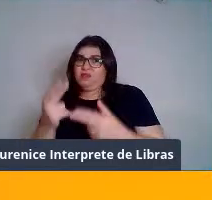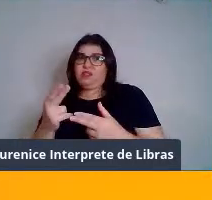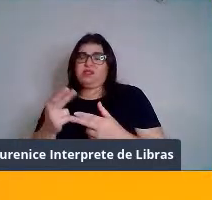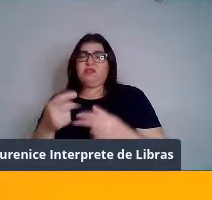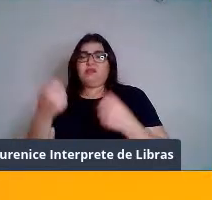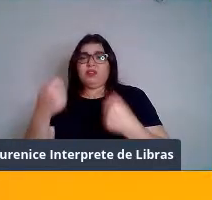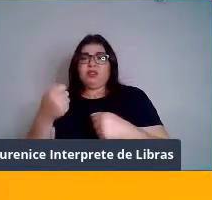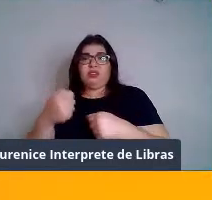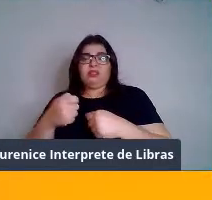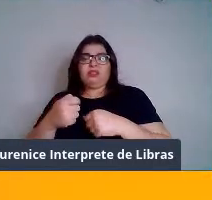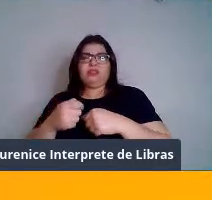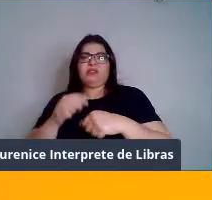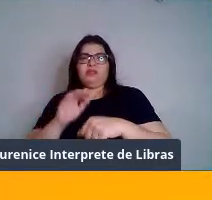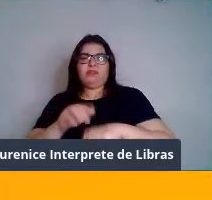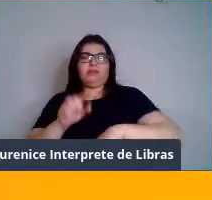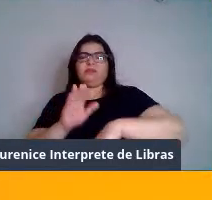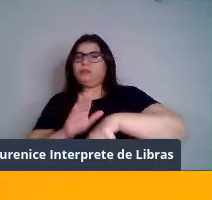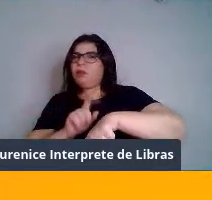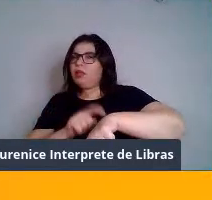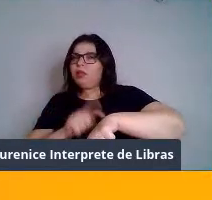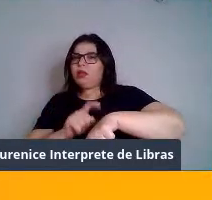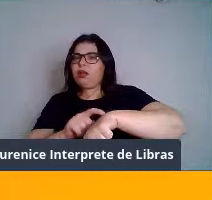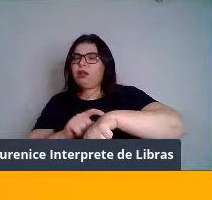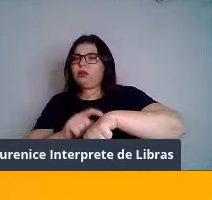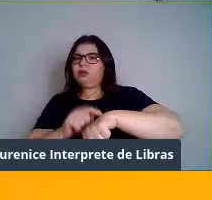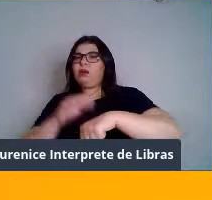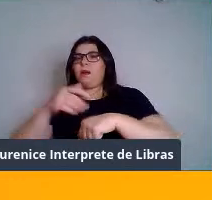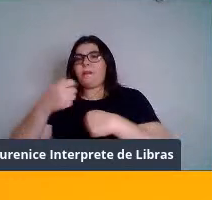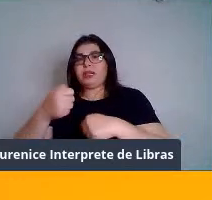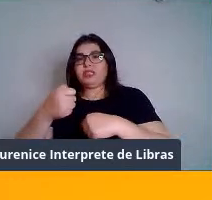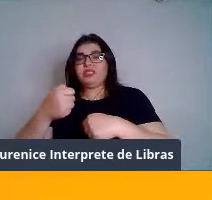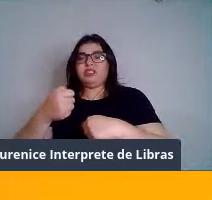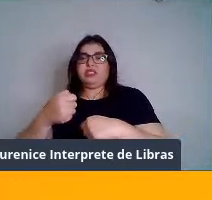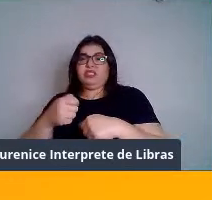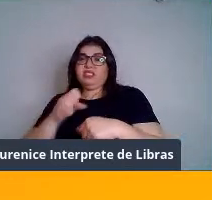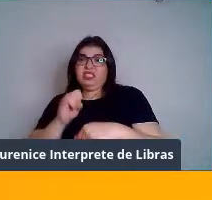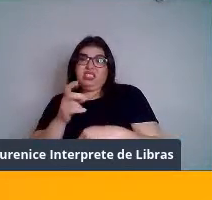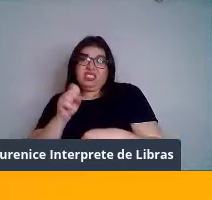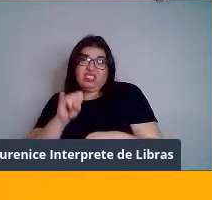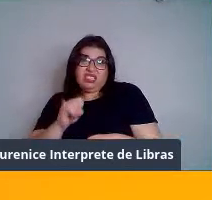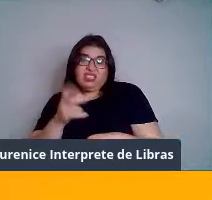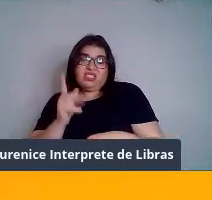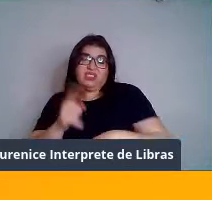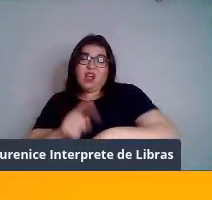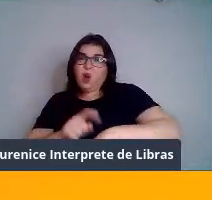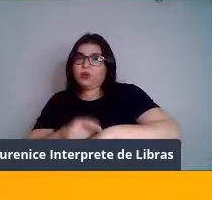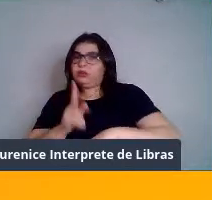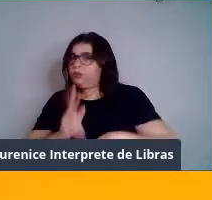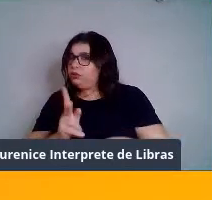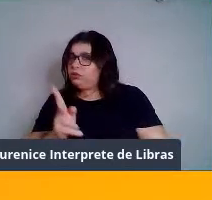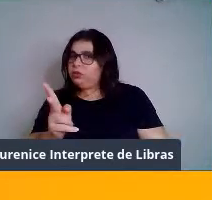mais vezes na semana, eu vou atingir um platô, certo? Então, é importante